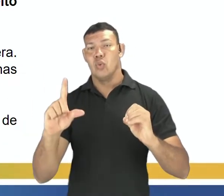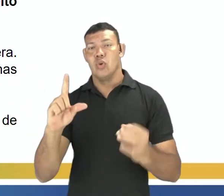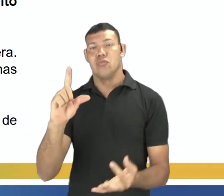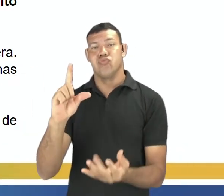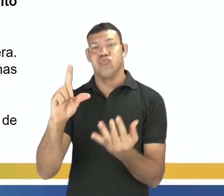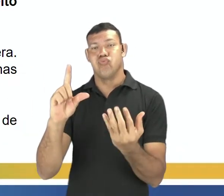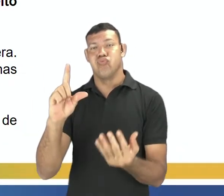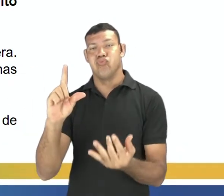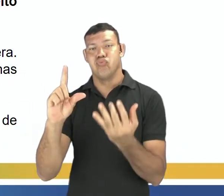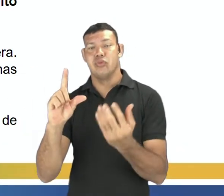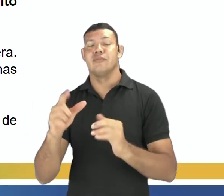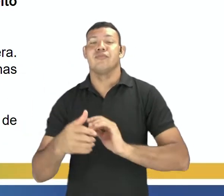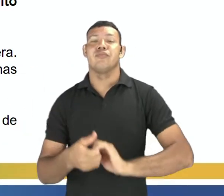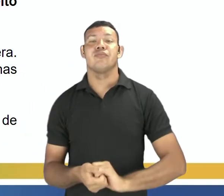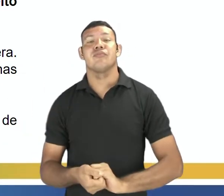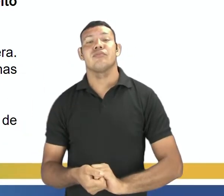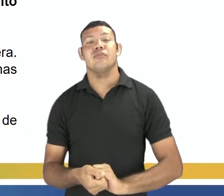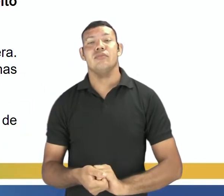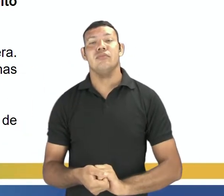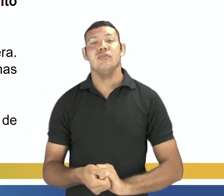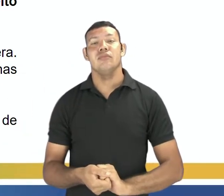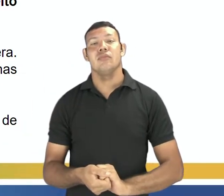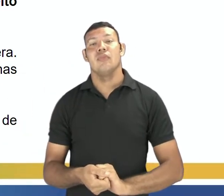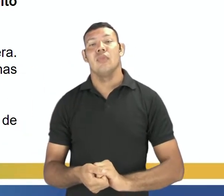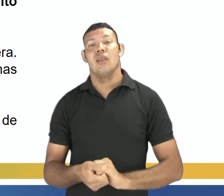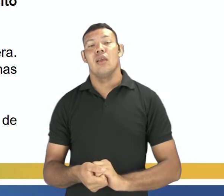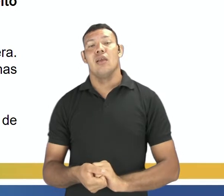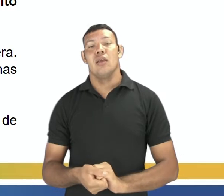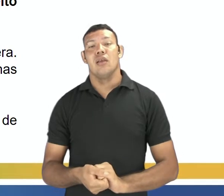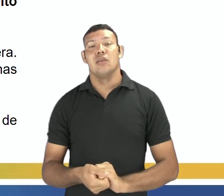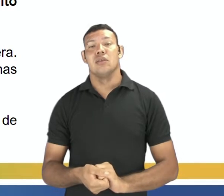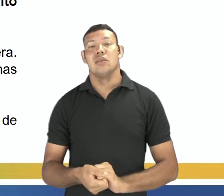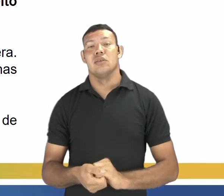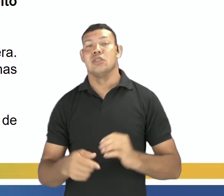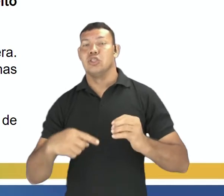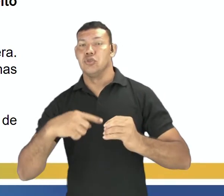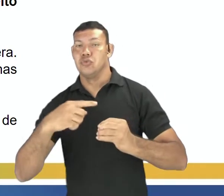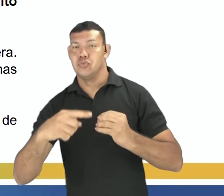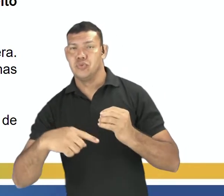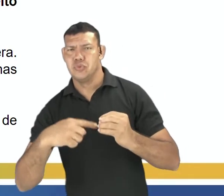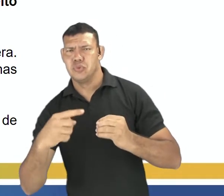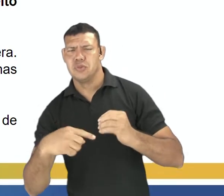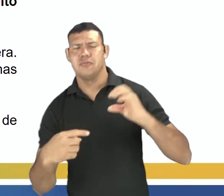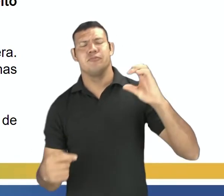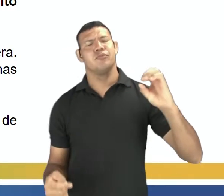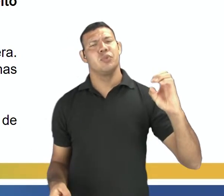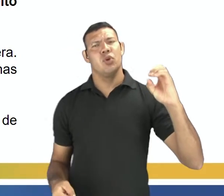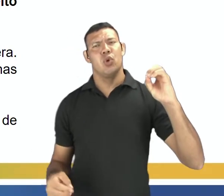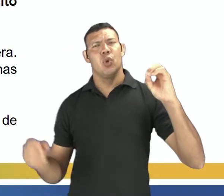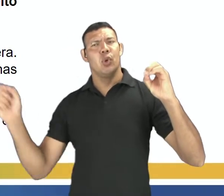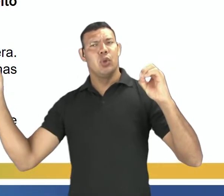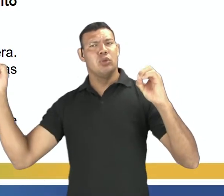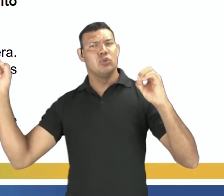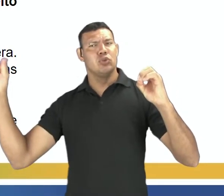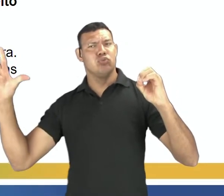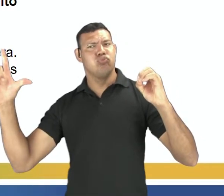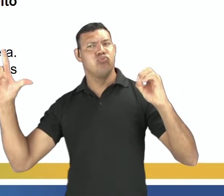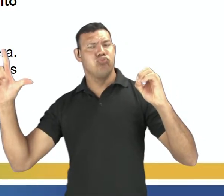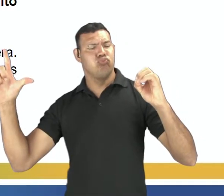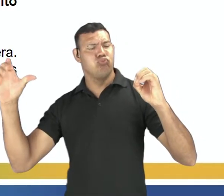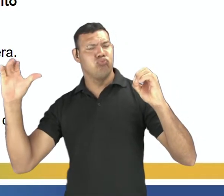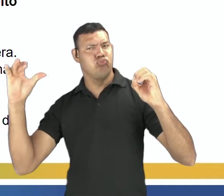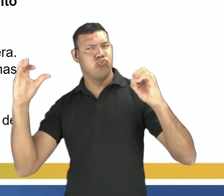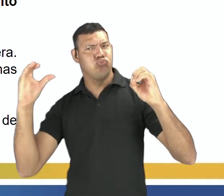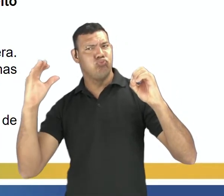Então, dessa radiação que passa pela nossa atmosfera, que chega de fato em nosso